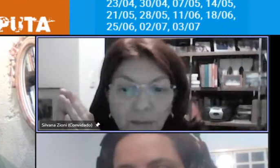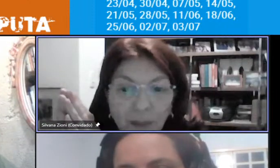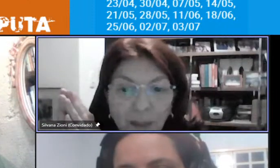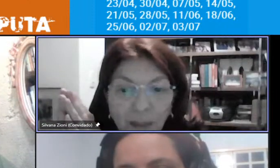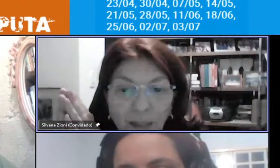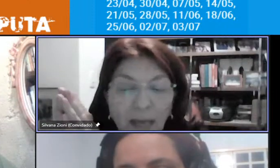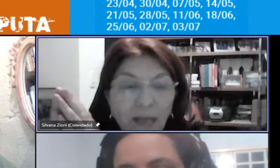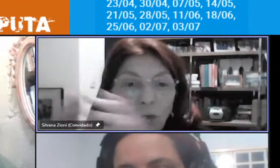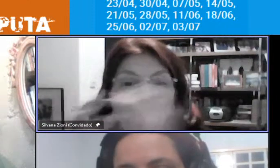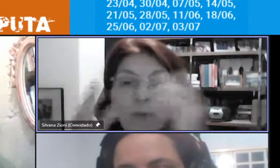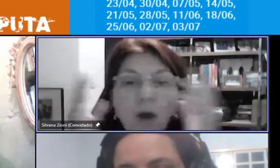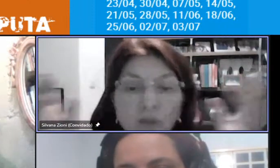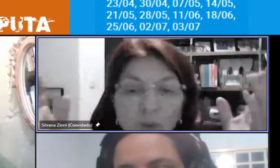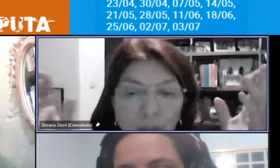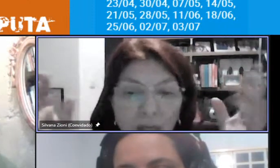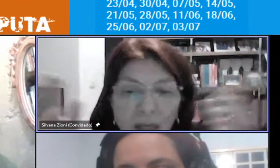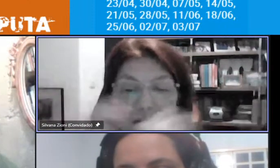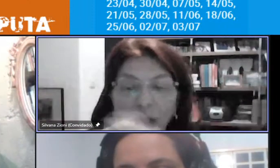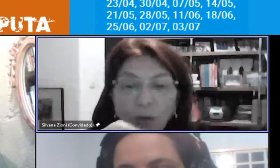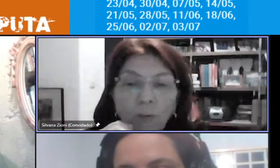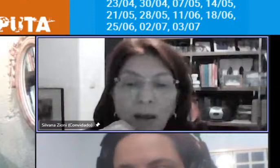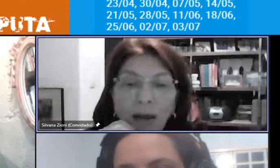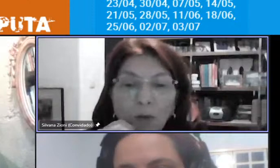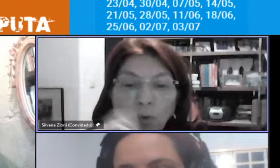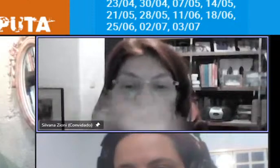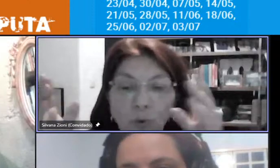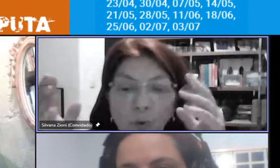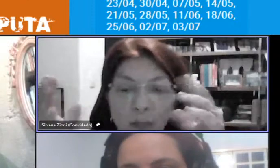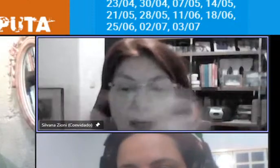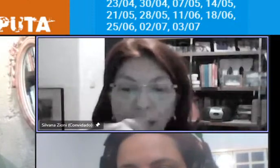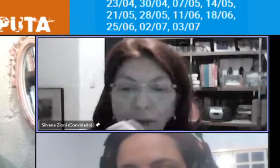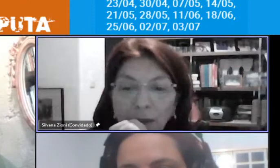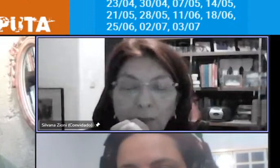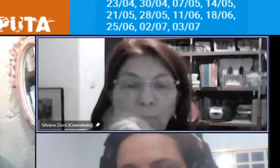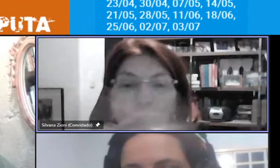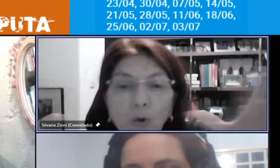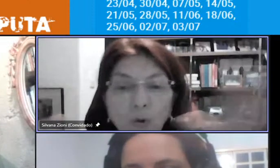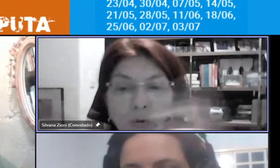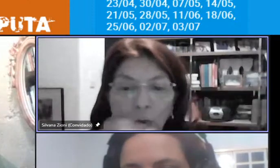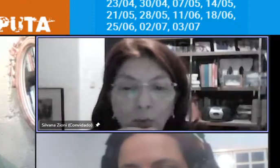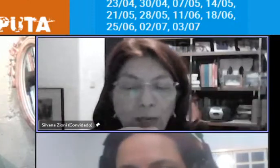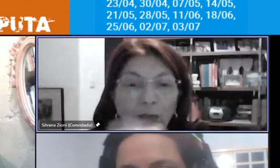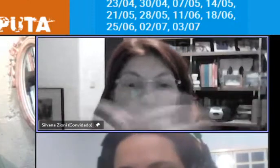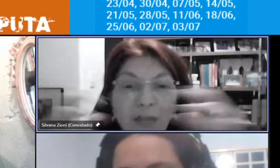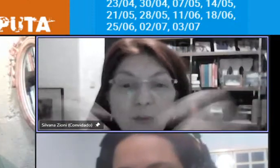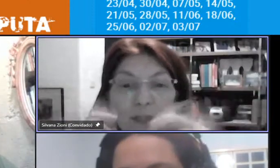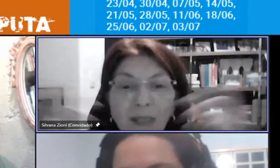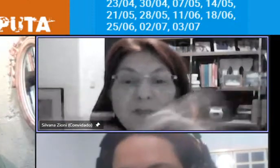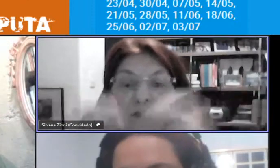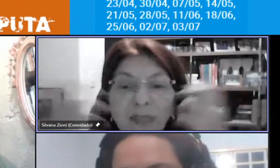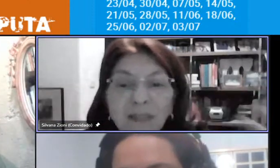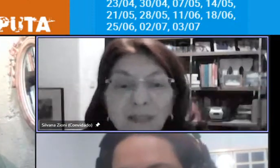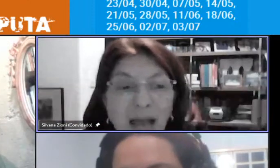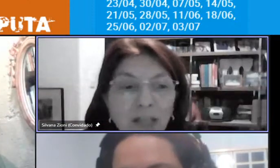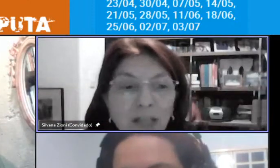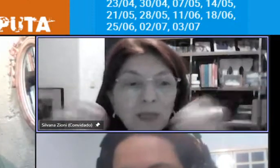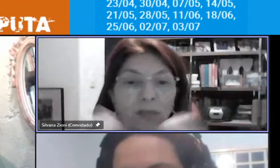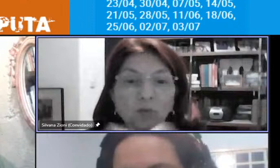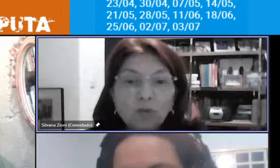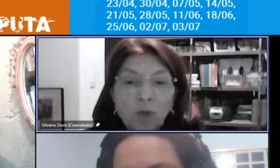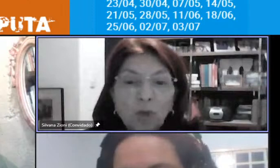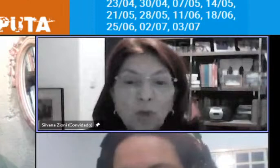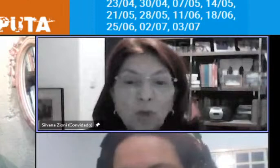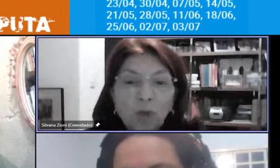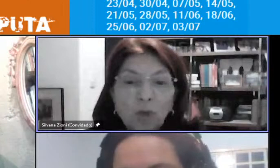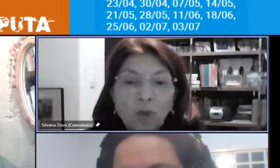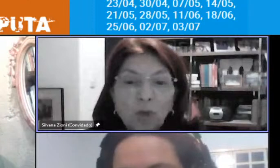eu não posso ter uma cultura monocultura eu tenho que ter a diversidade